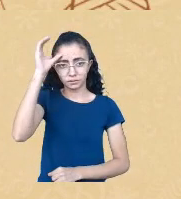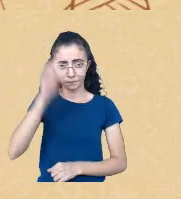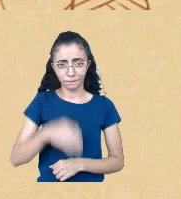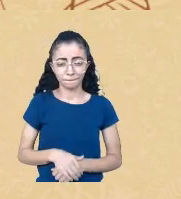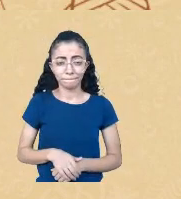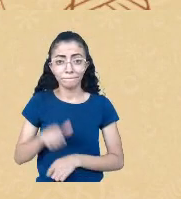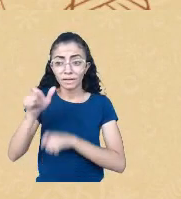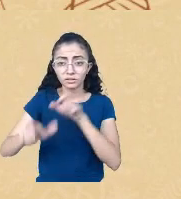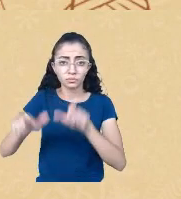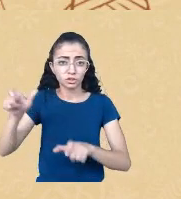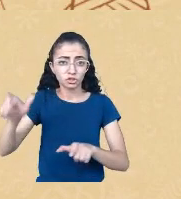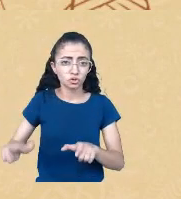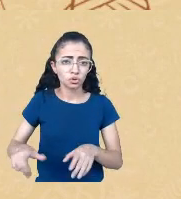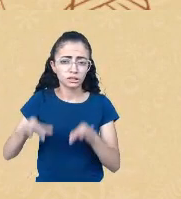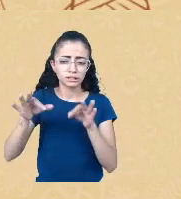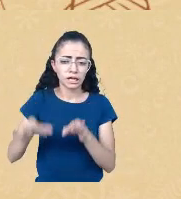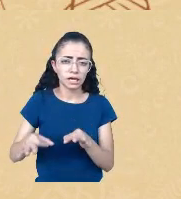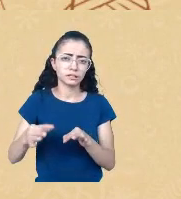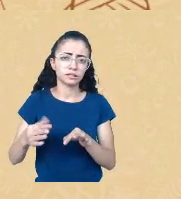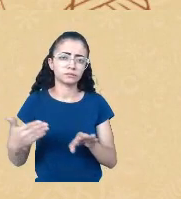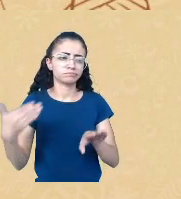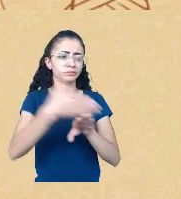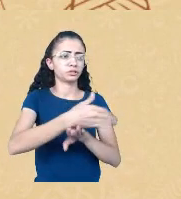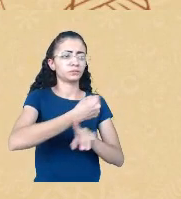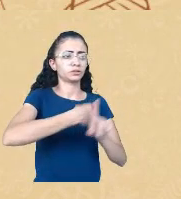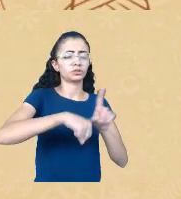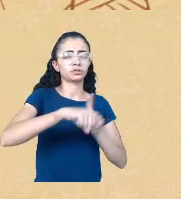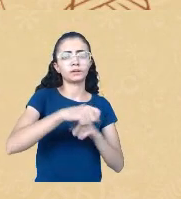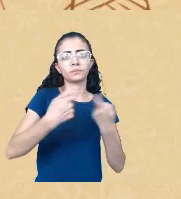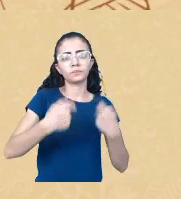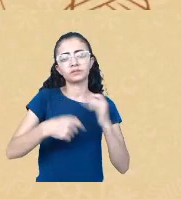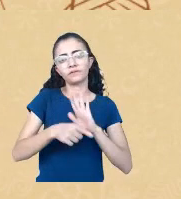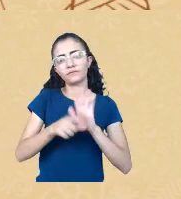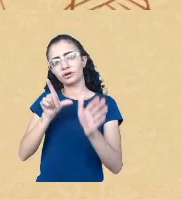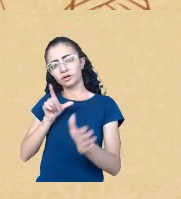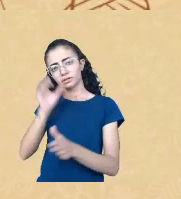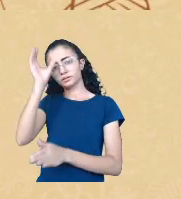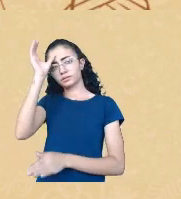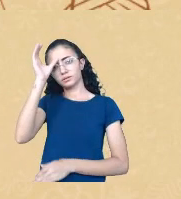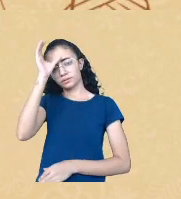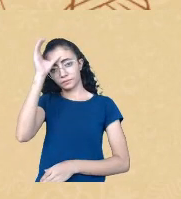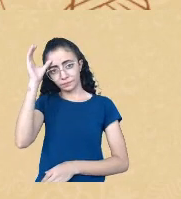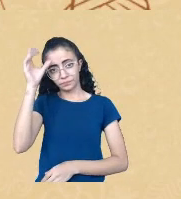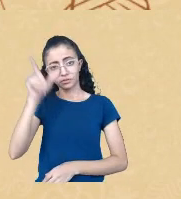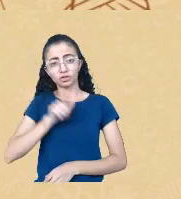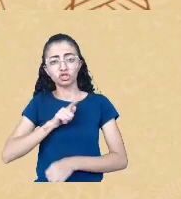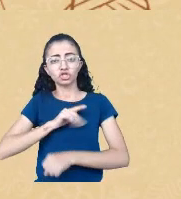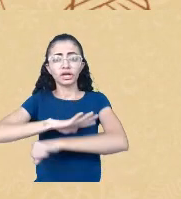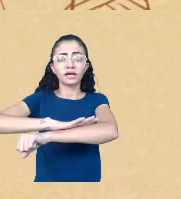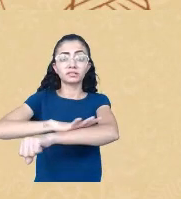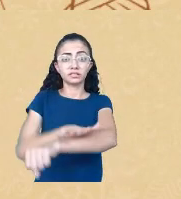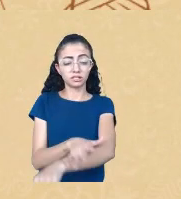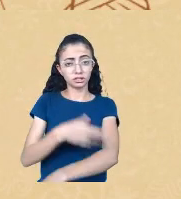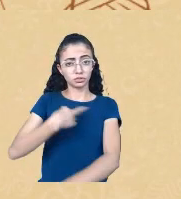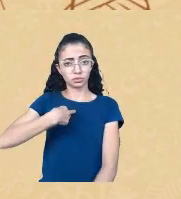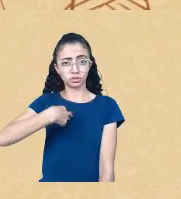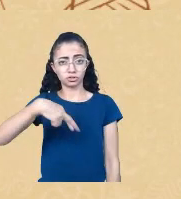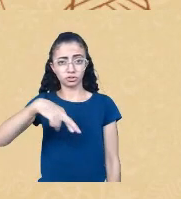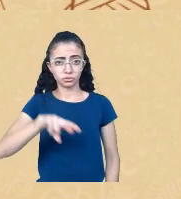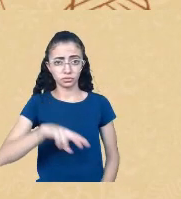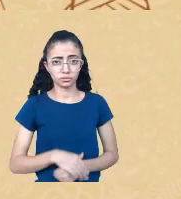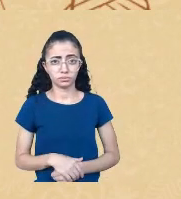e se a gente observa como que o racismo religioso desde o seu primeiro momento se fez se a gente pensa por exemplo que